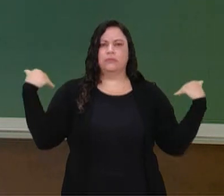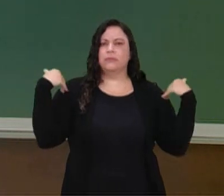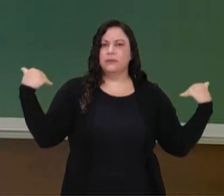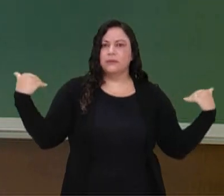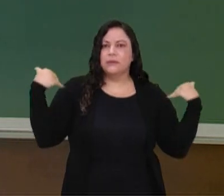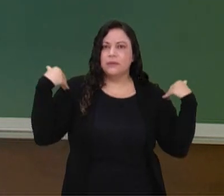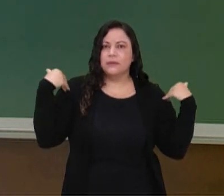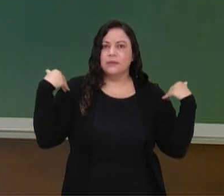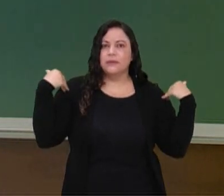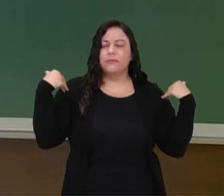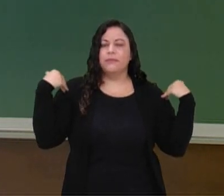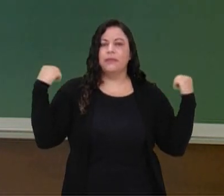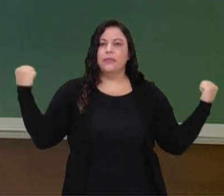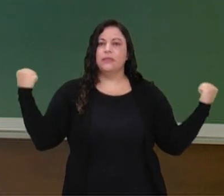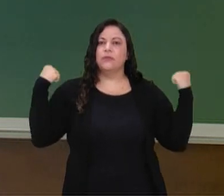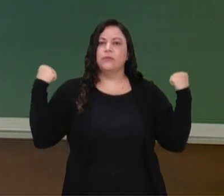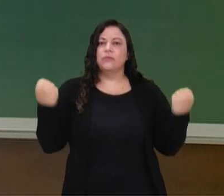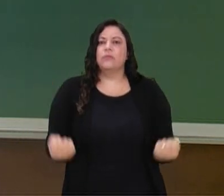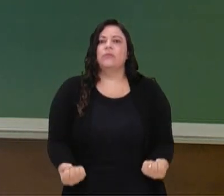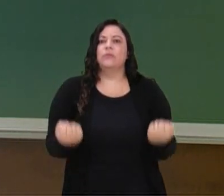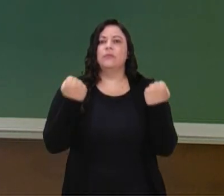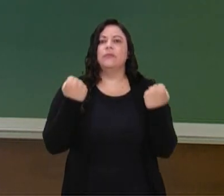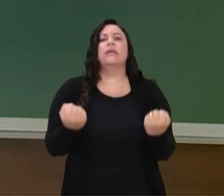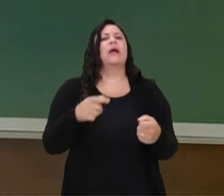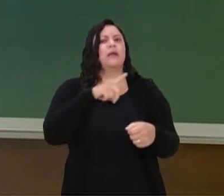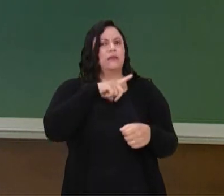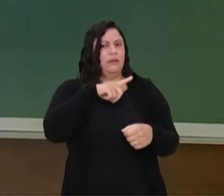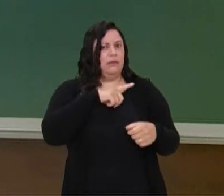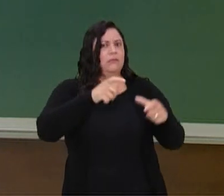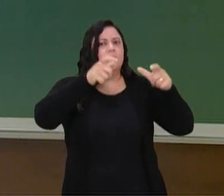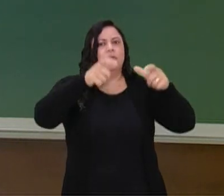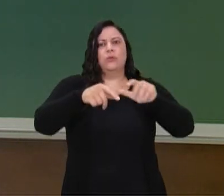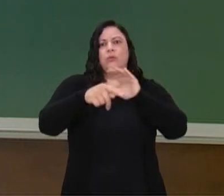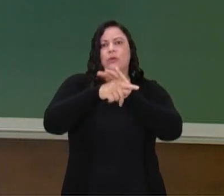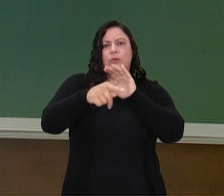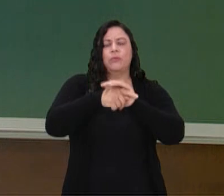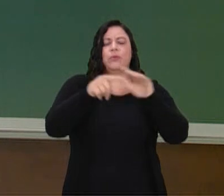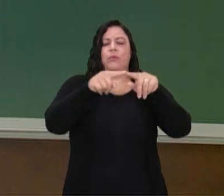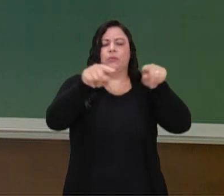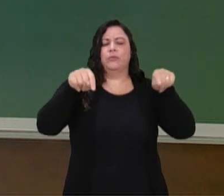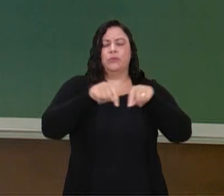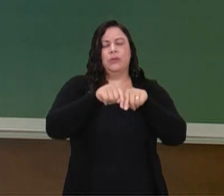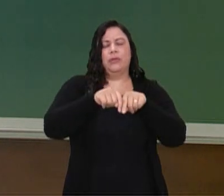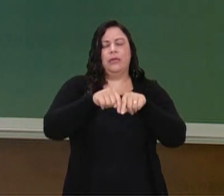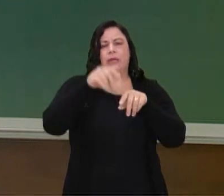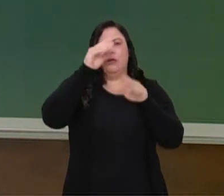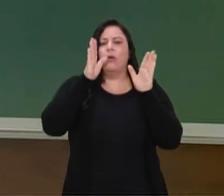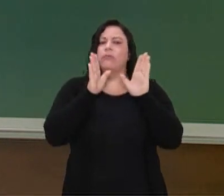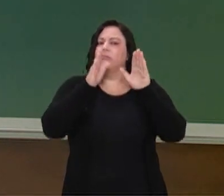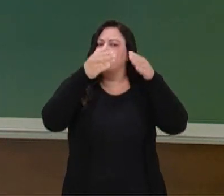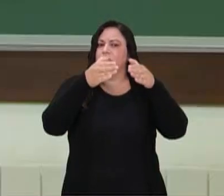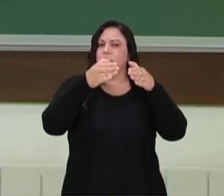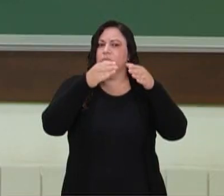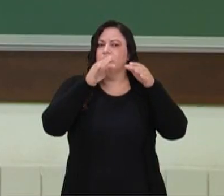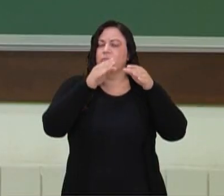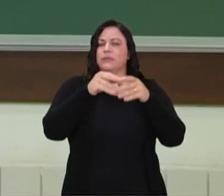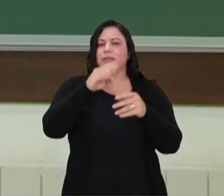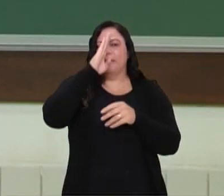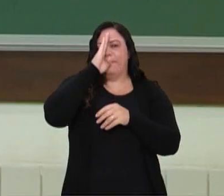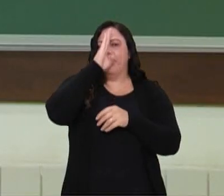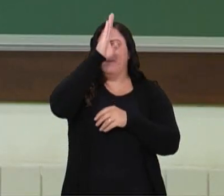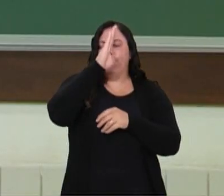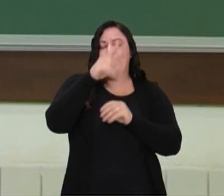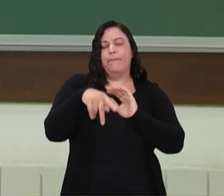espaços reservados para essa prática. Tá? Então, aqui eu trouxe um ambiente especial do crossfit. Mas numa